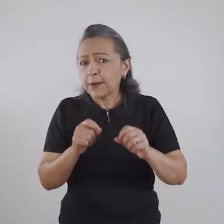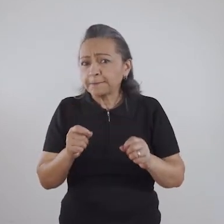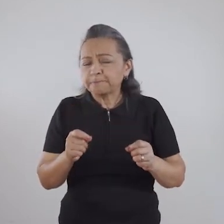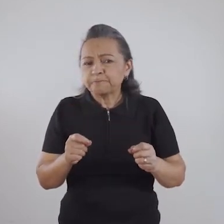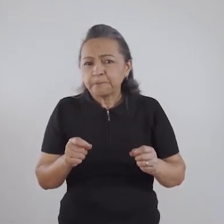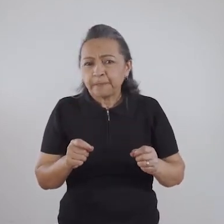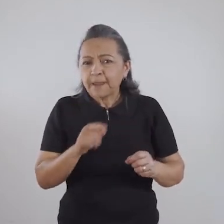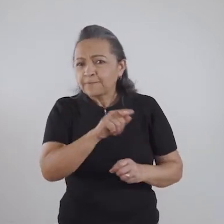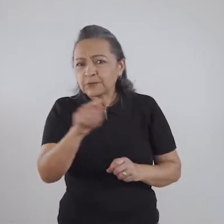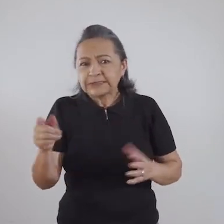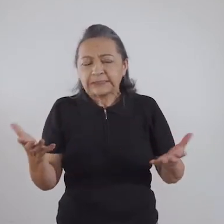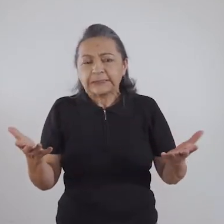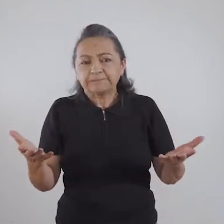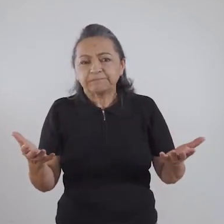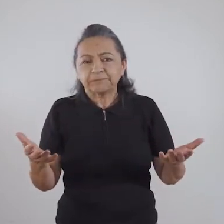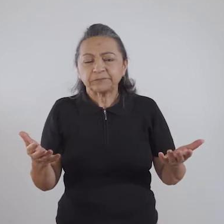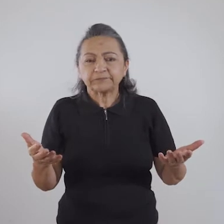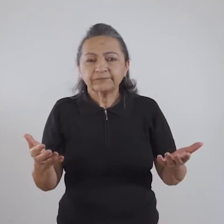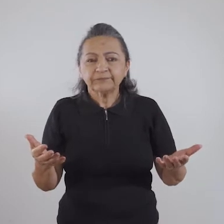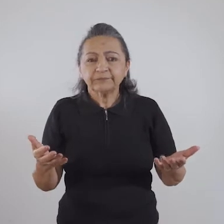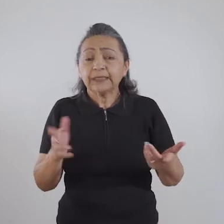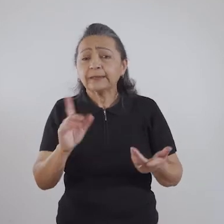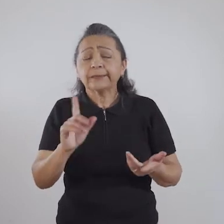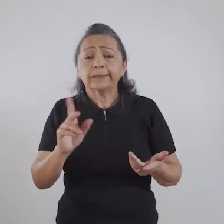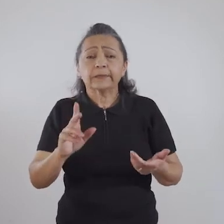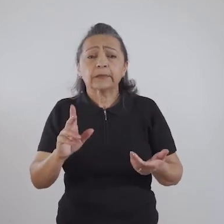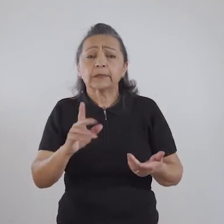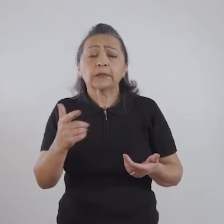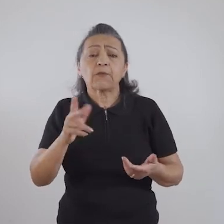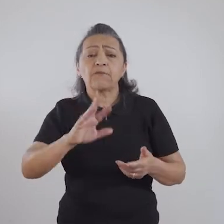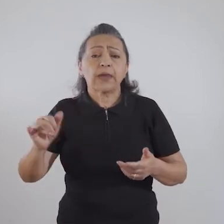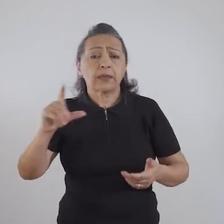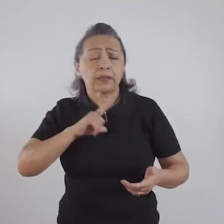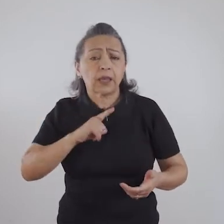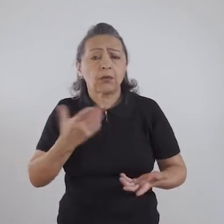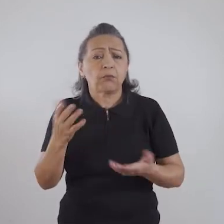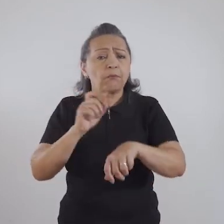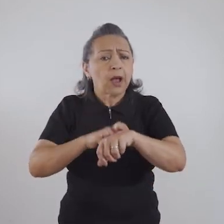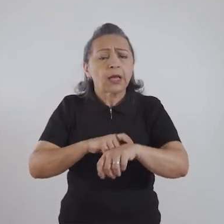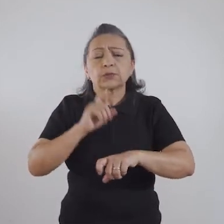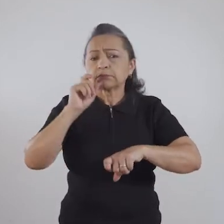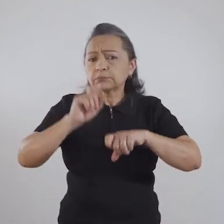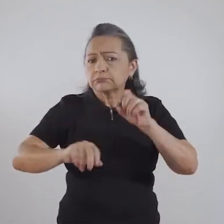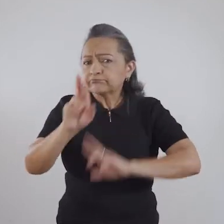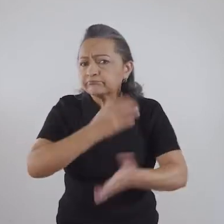Muitas vezes, vezes, você não necessariamente vai ter uma relação